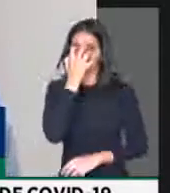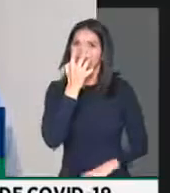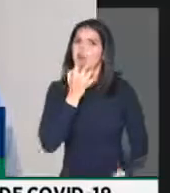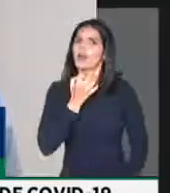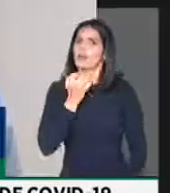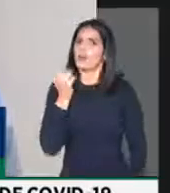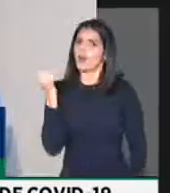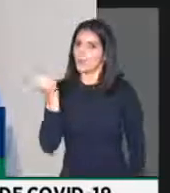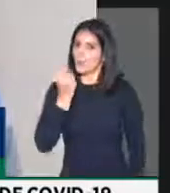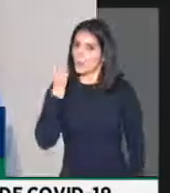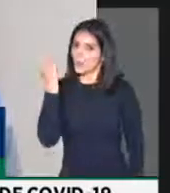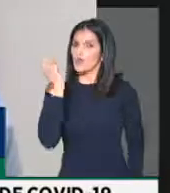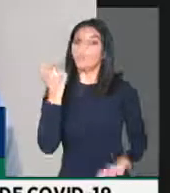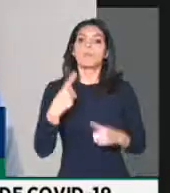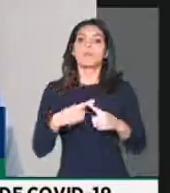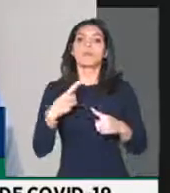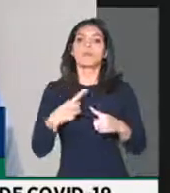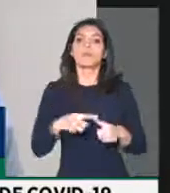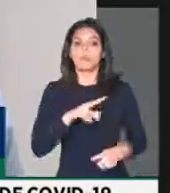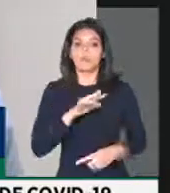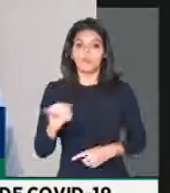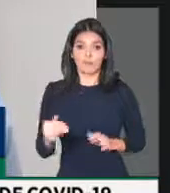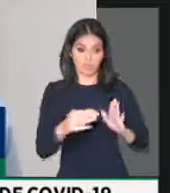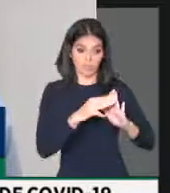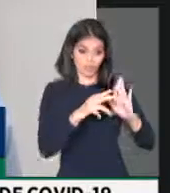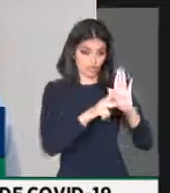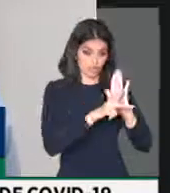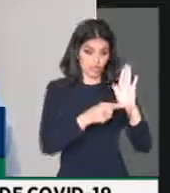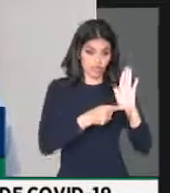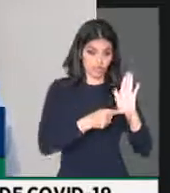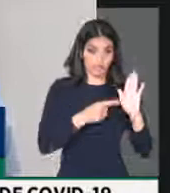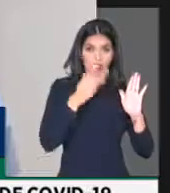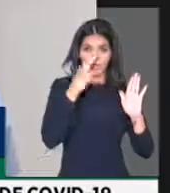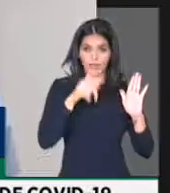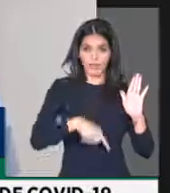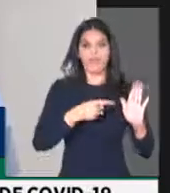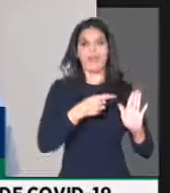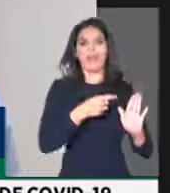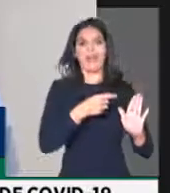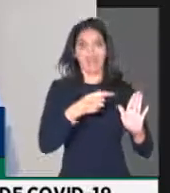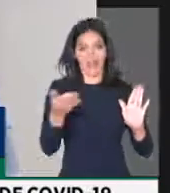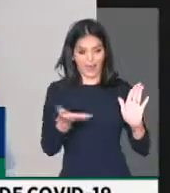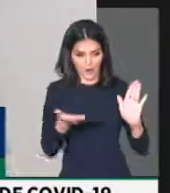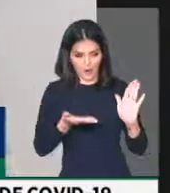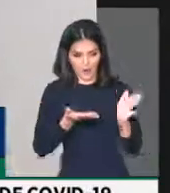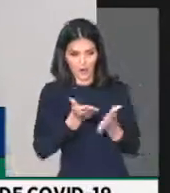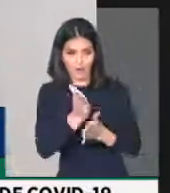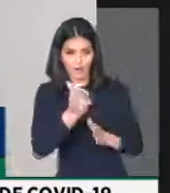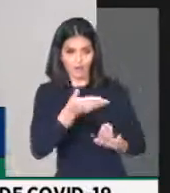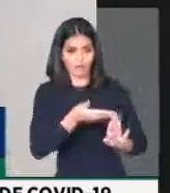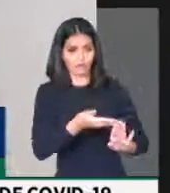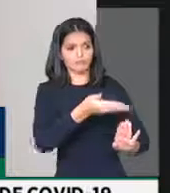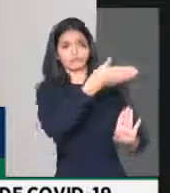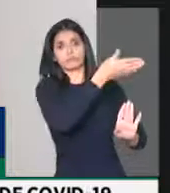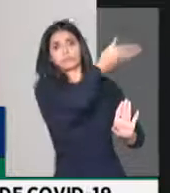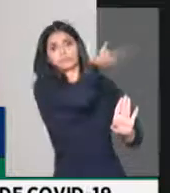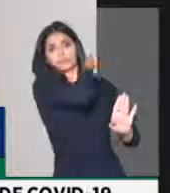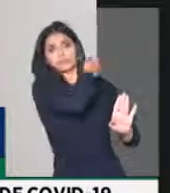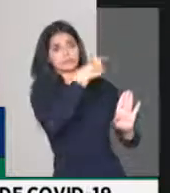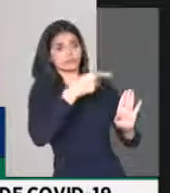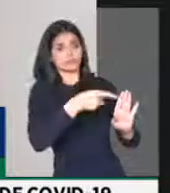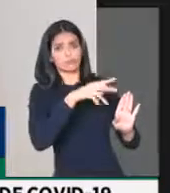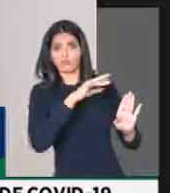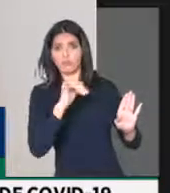você conceder a esta medida provisória efeitos retroativos. Isso ameaça, inclusive, o ato